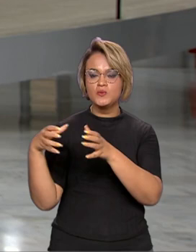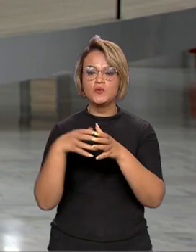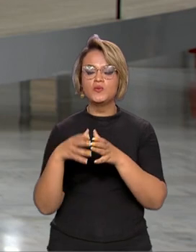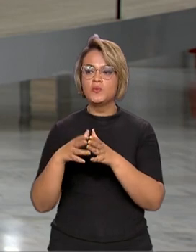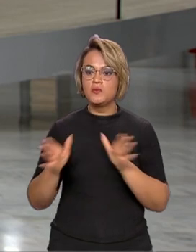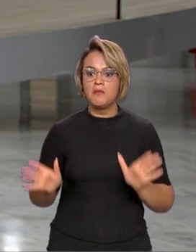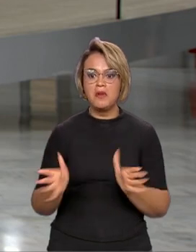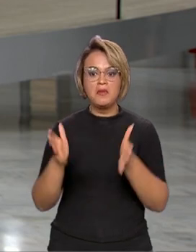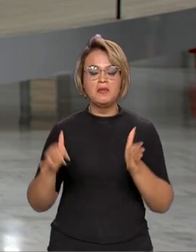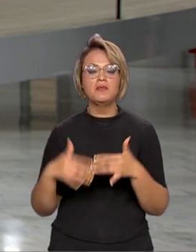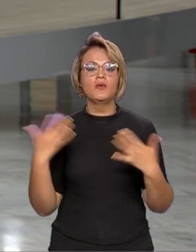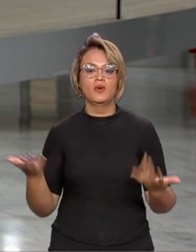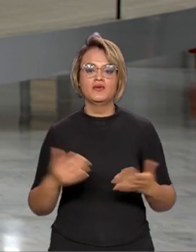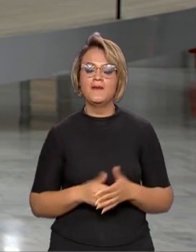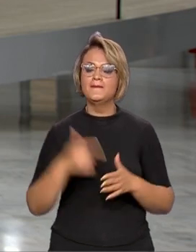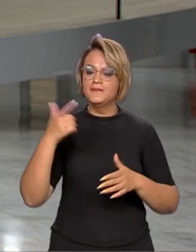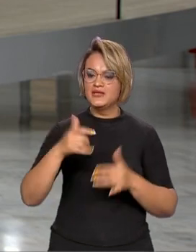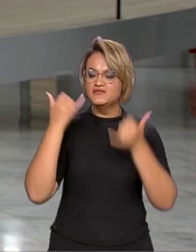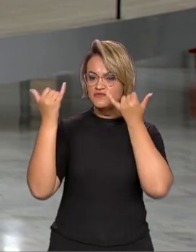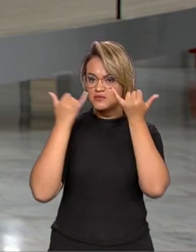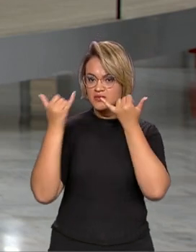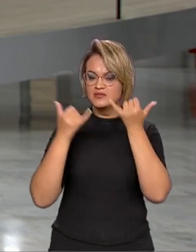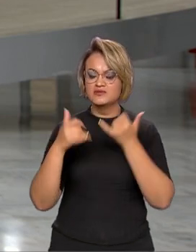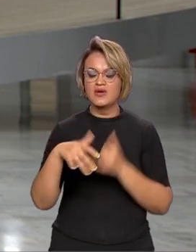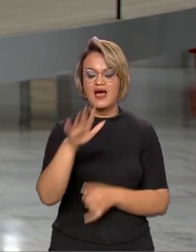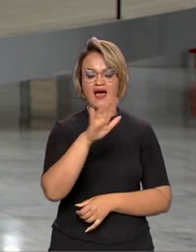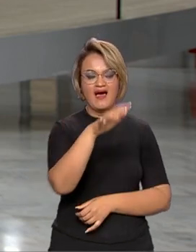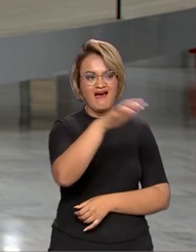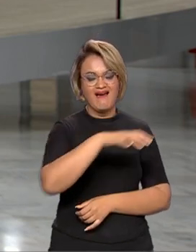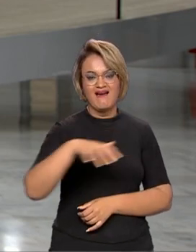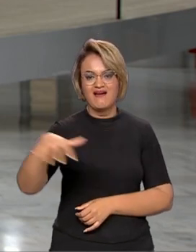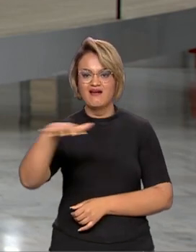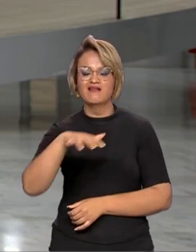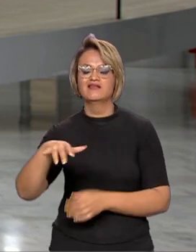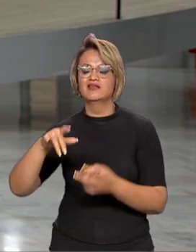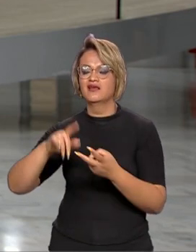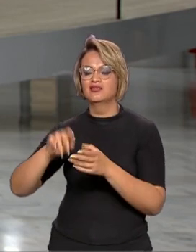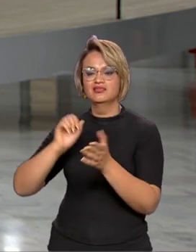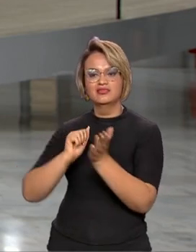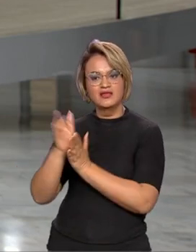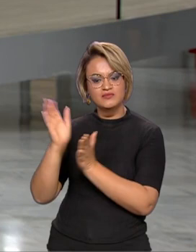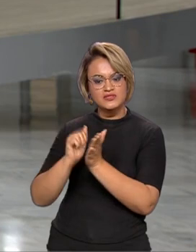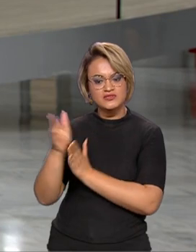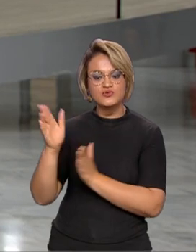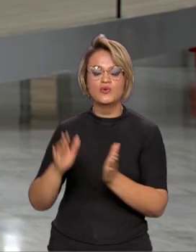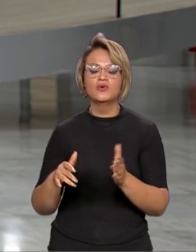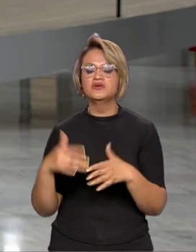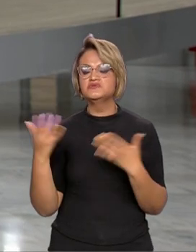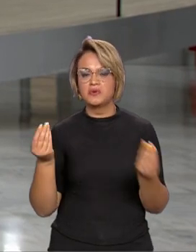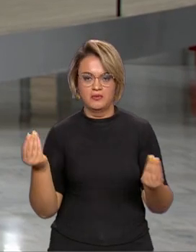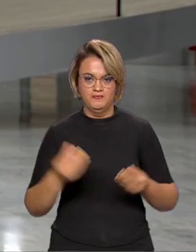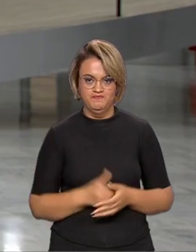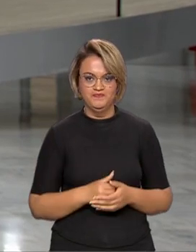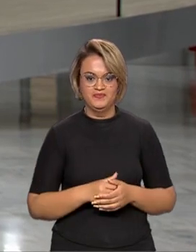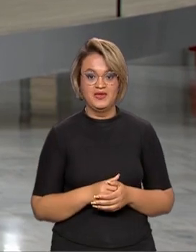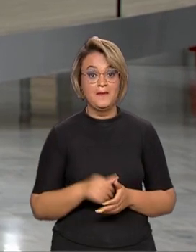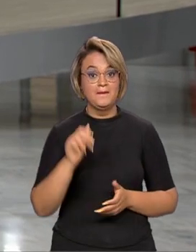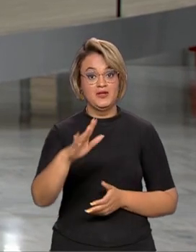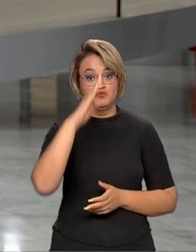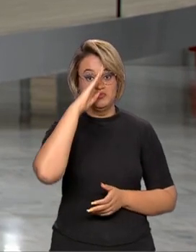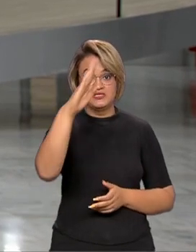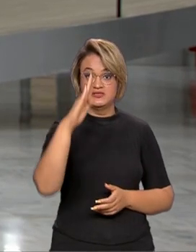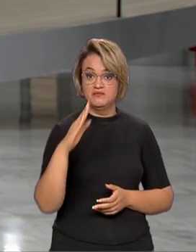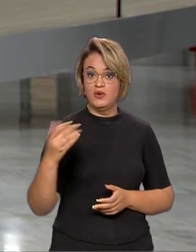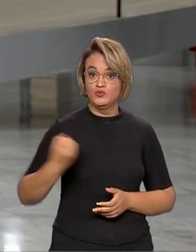aquecidos, além de dados como ajuste sazonal, admissões e desligamentos. Mas o destaque dos